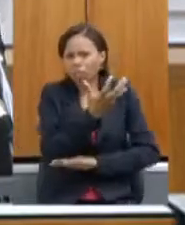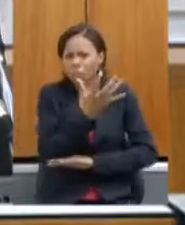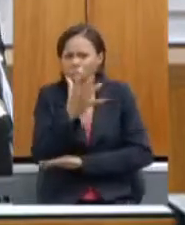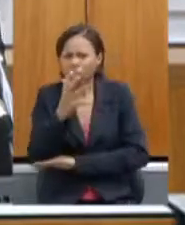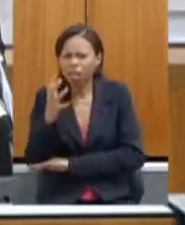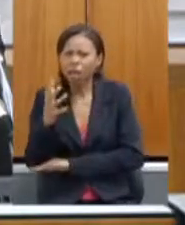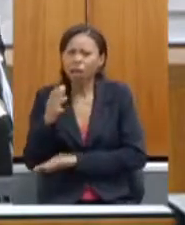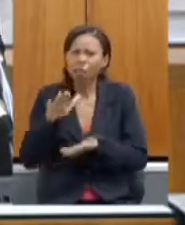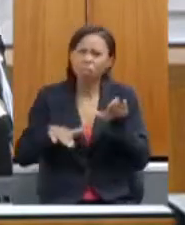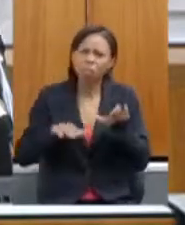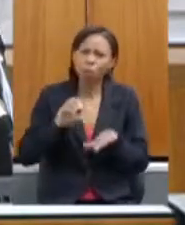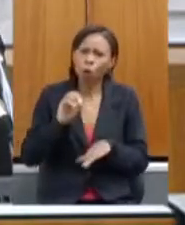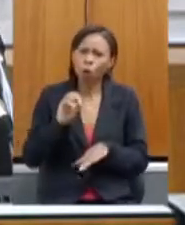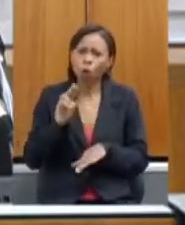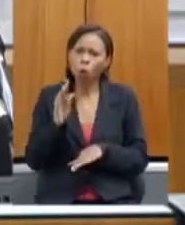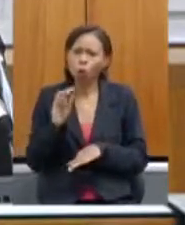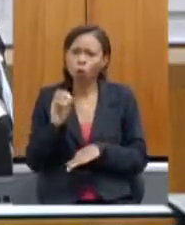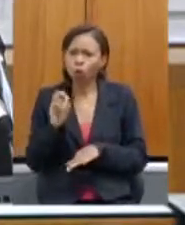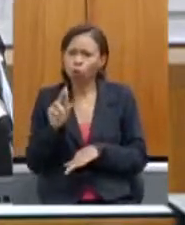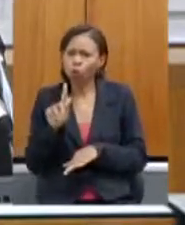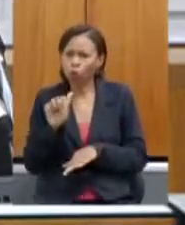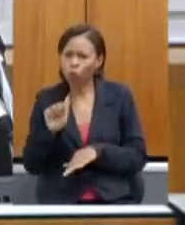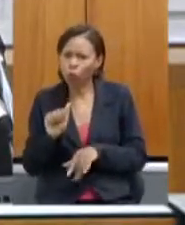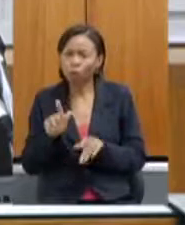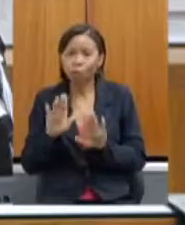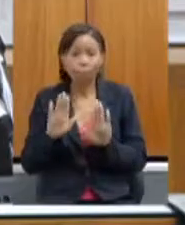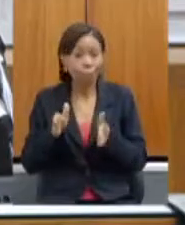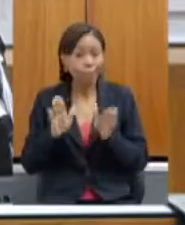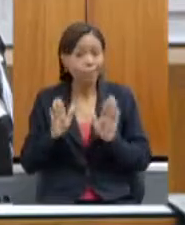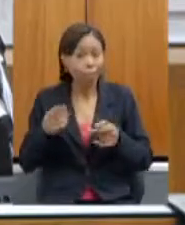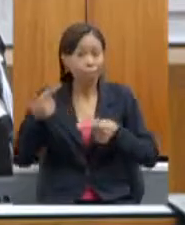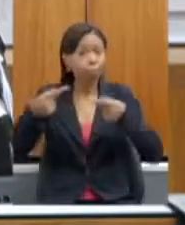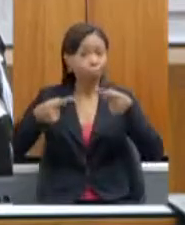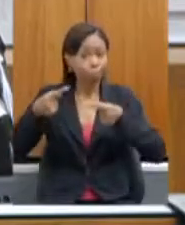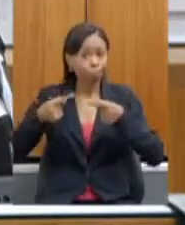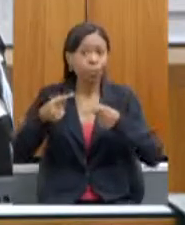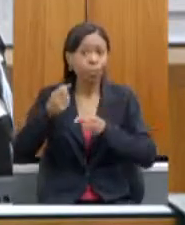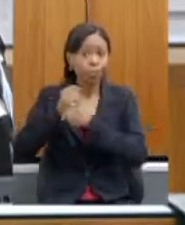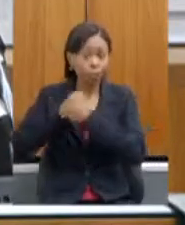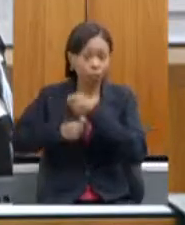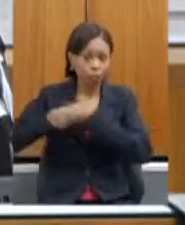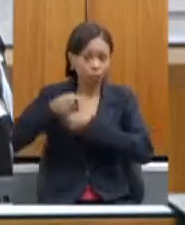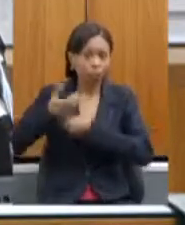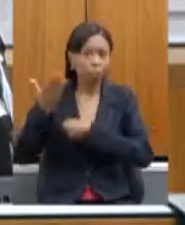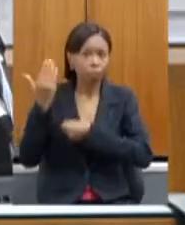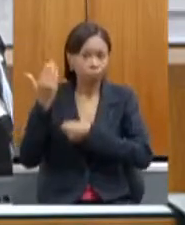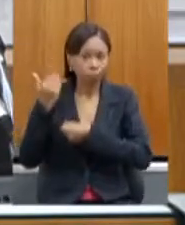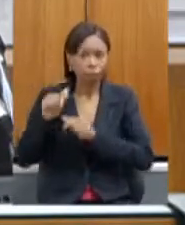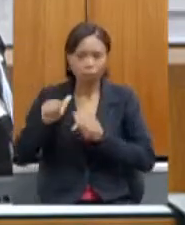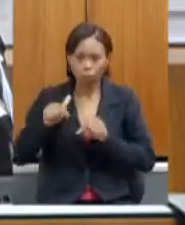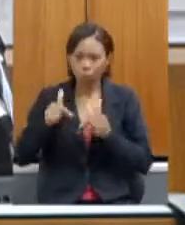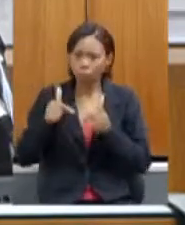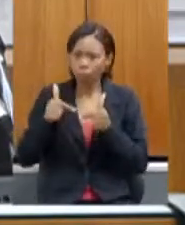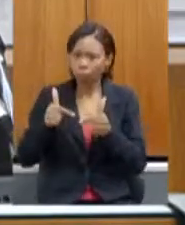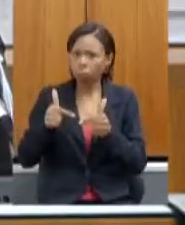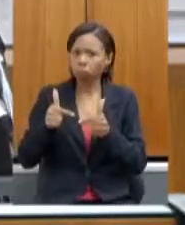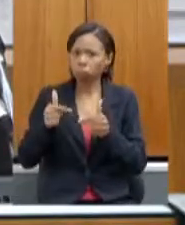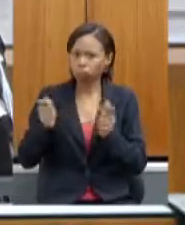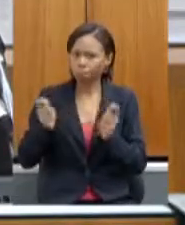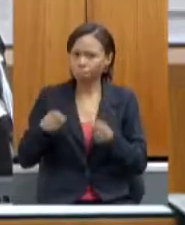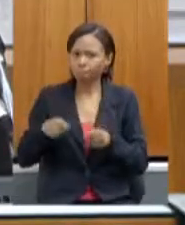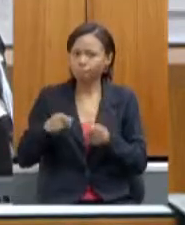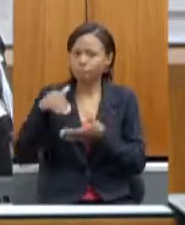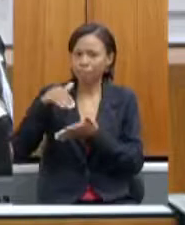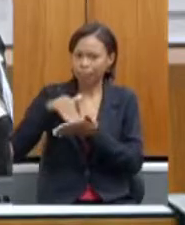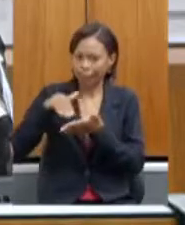discussão que nós tivemos no ano passado, uma ação muito eficiente, não só da nossa Secretaria, mas também